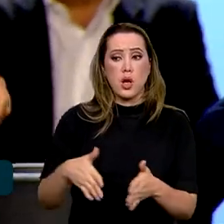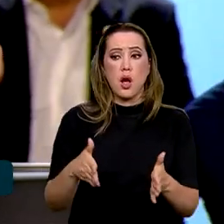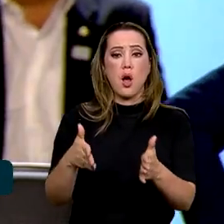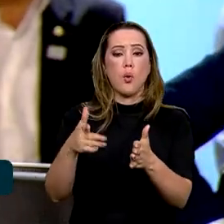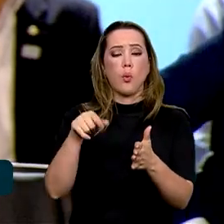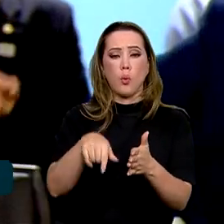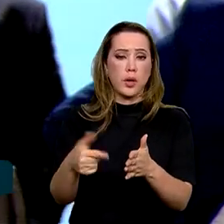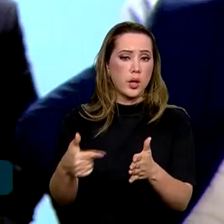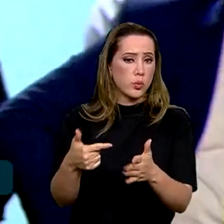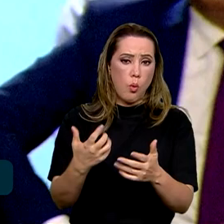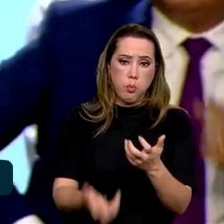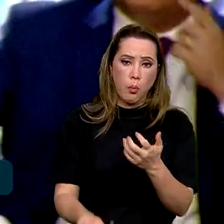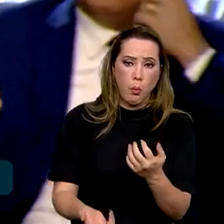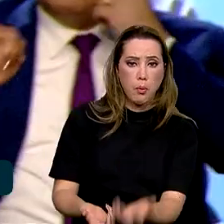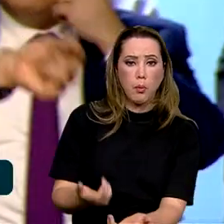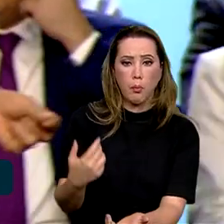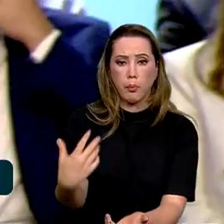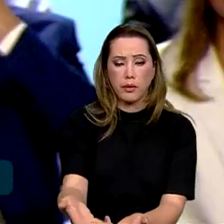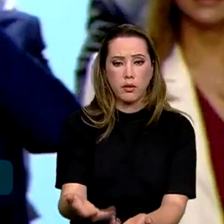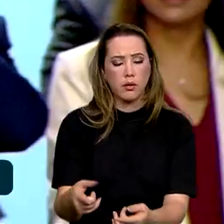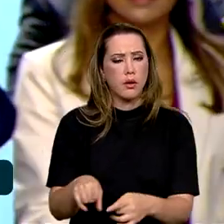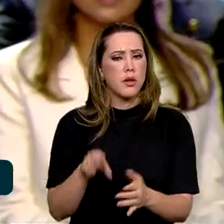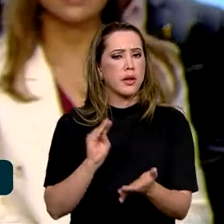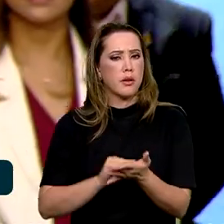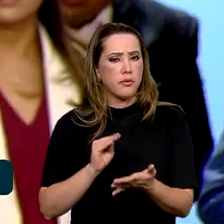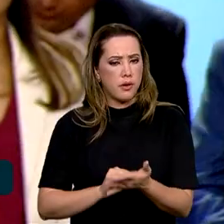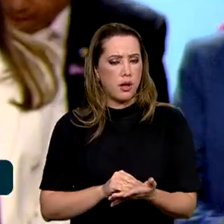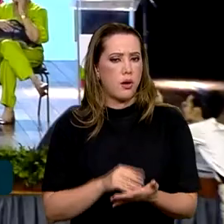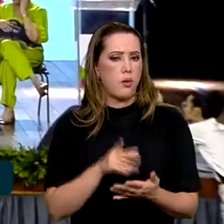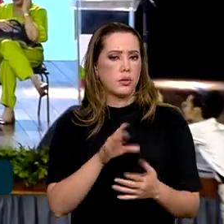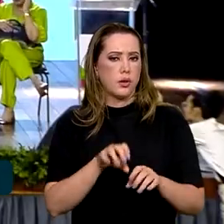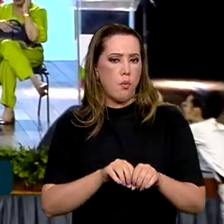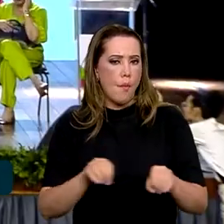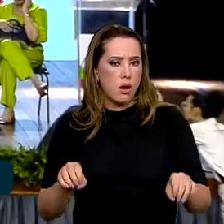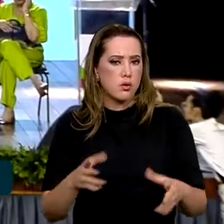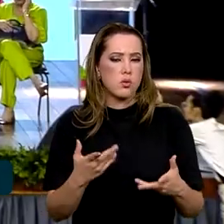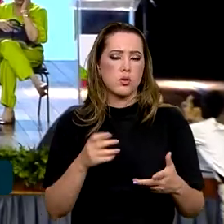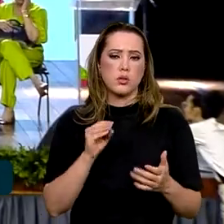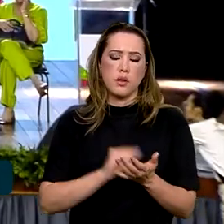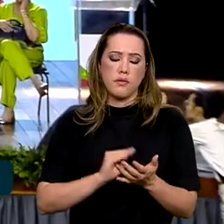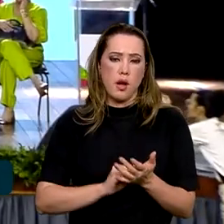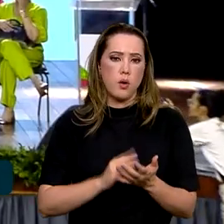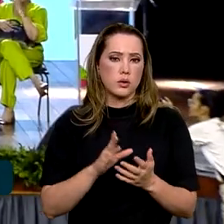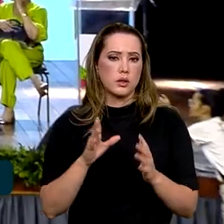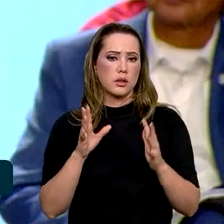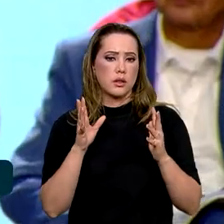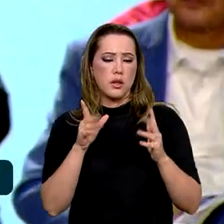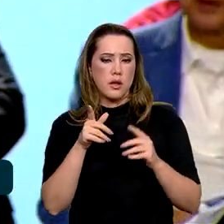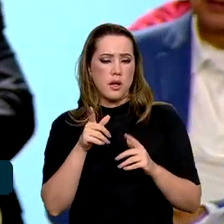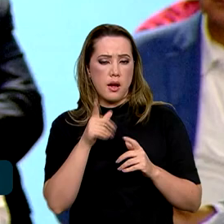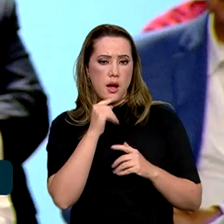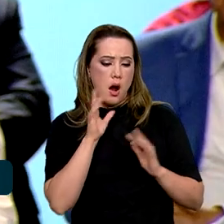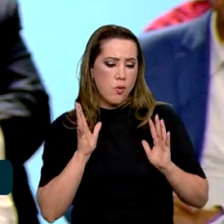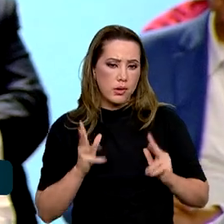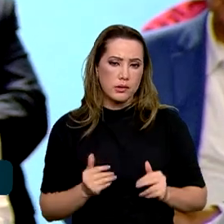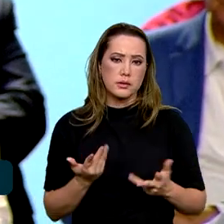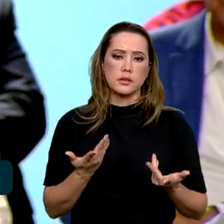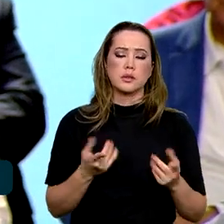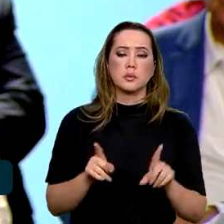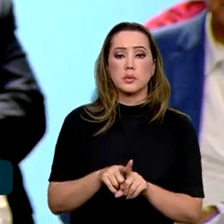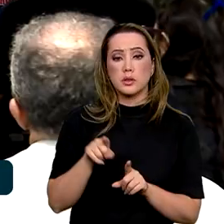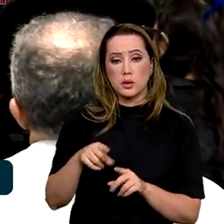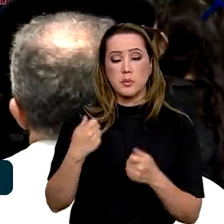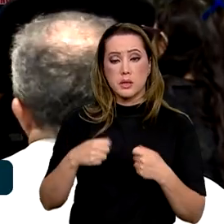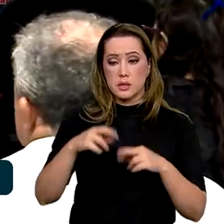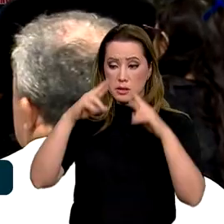que não tem asfalto, que não tem esgoto, é na cidade que falta ônibus, então nós temos que tratar o prefeito com muito respeito.